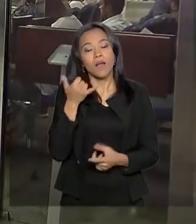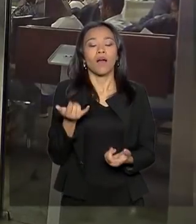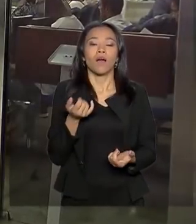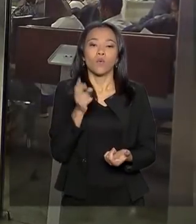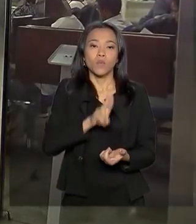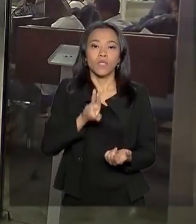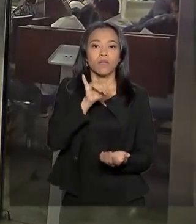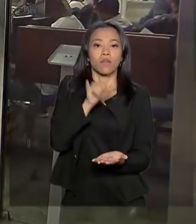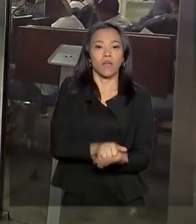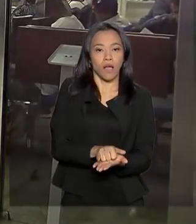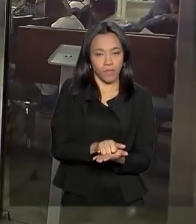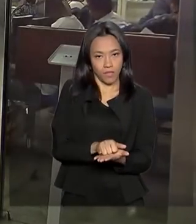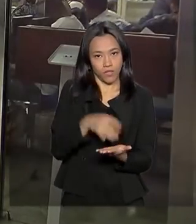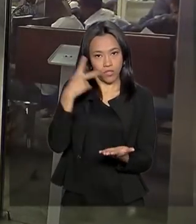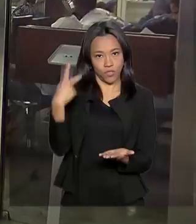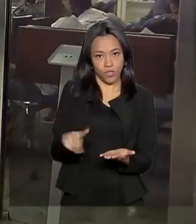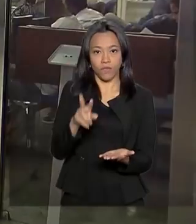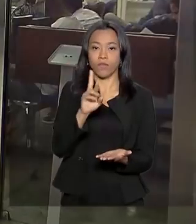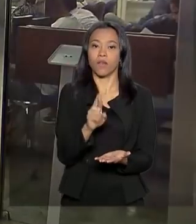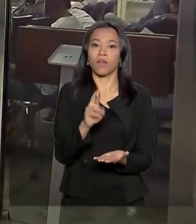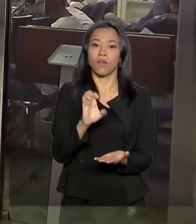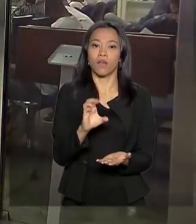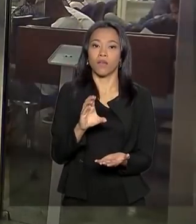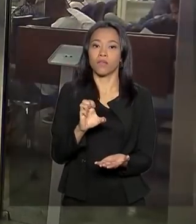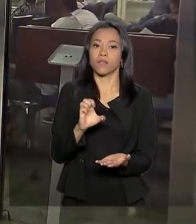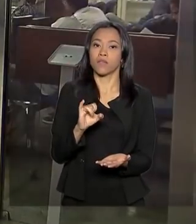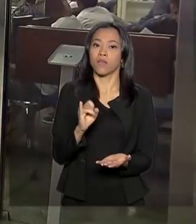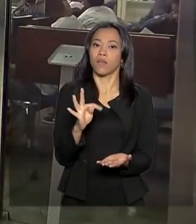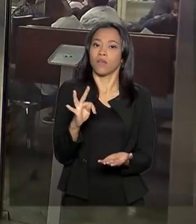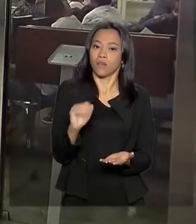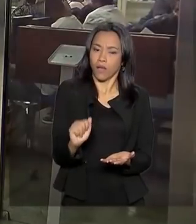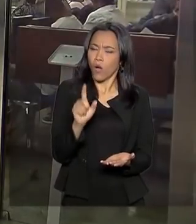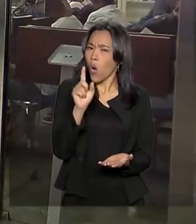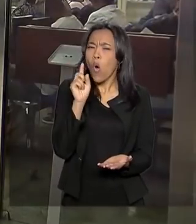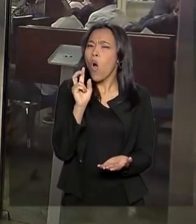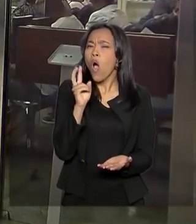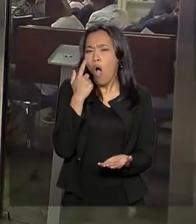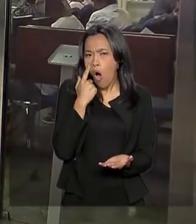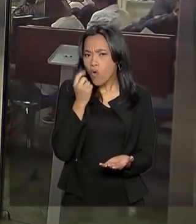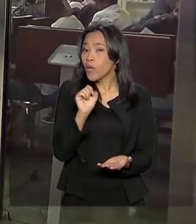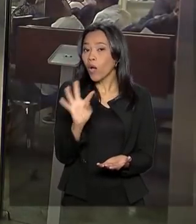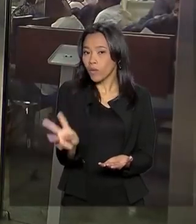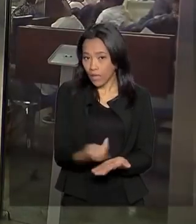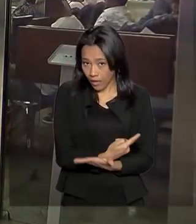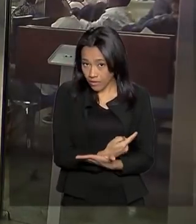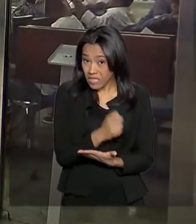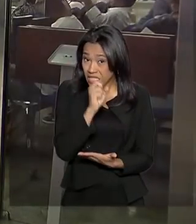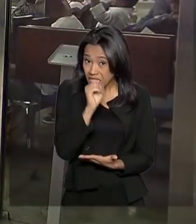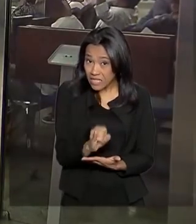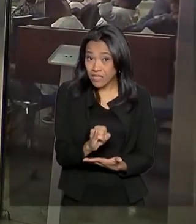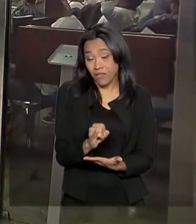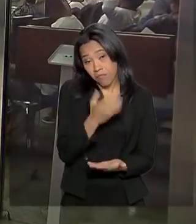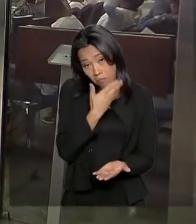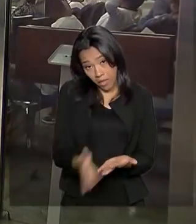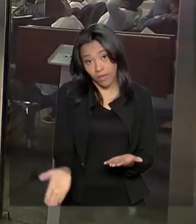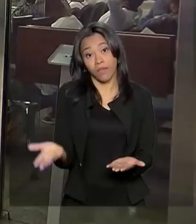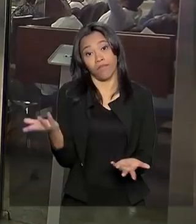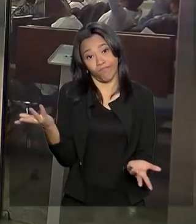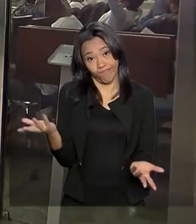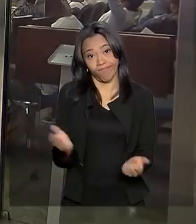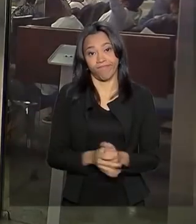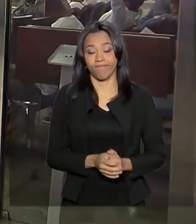do aplicativo da Receita. Agora, veja o que acontece com o contribuinte que perder o prazo.